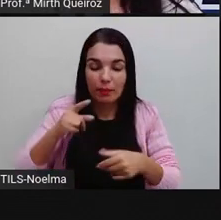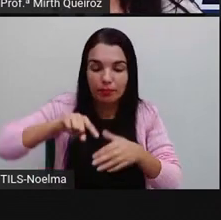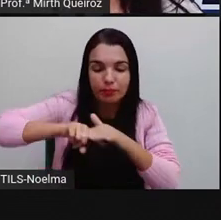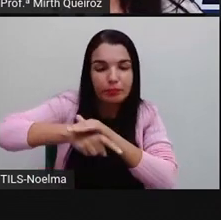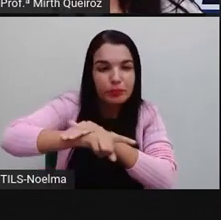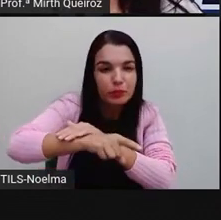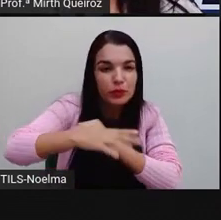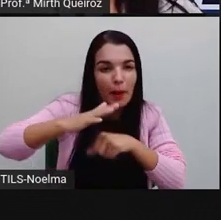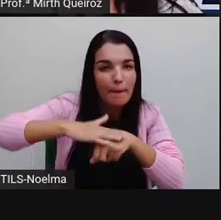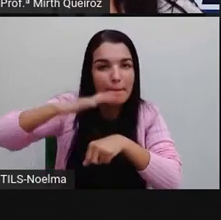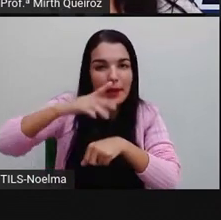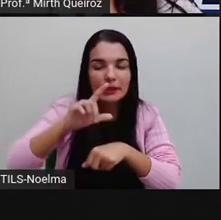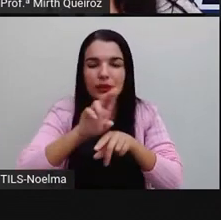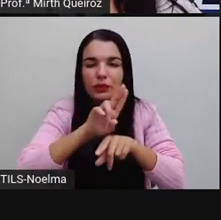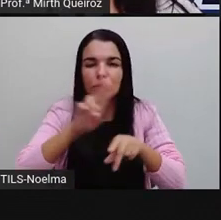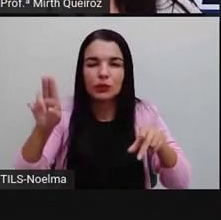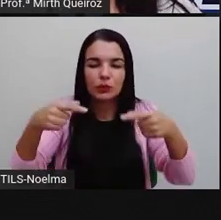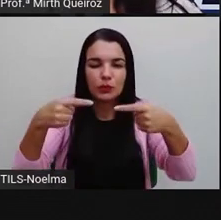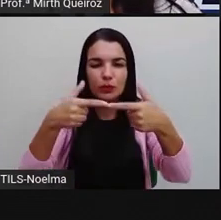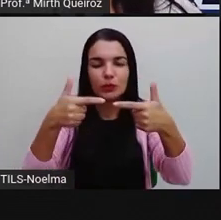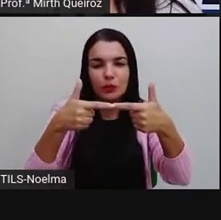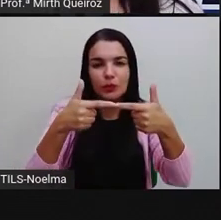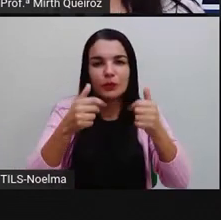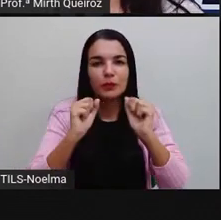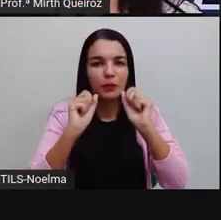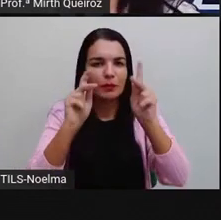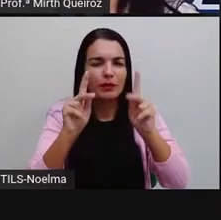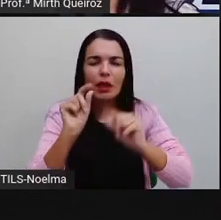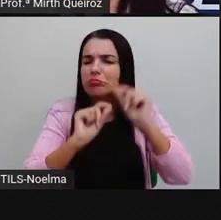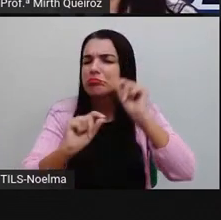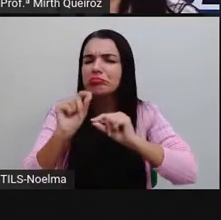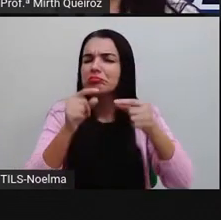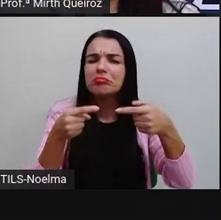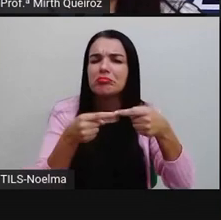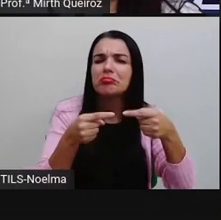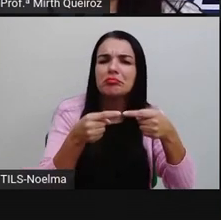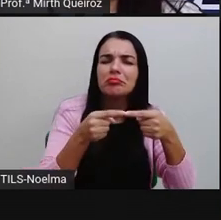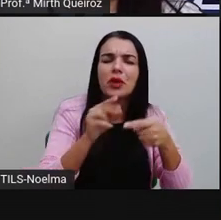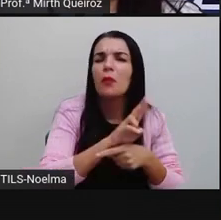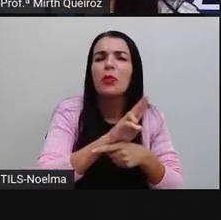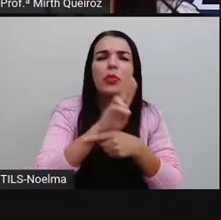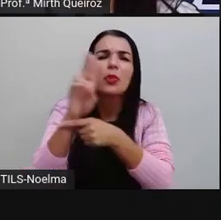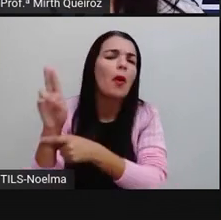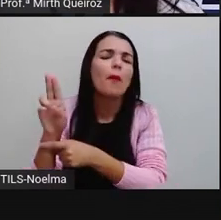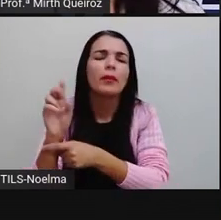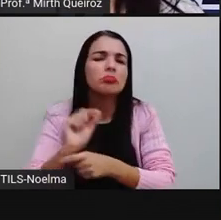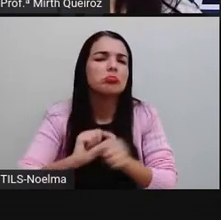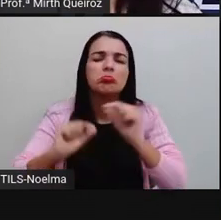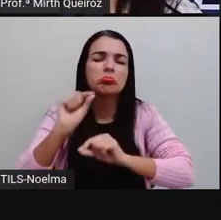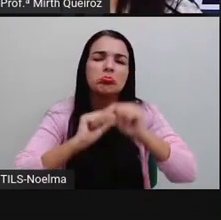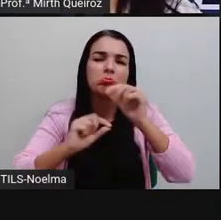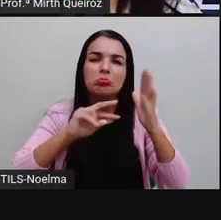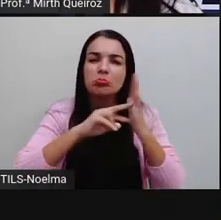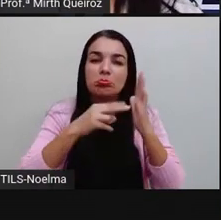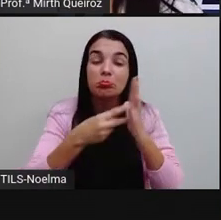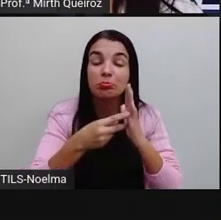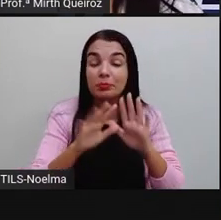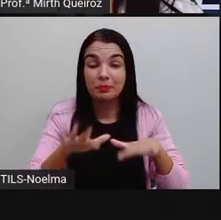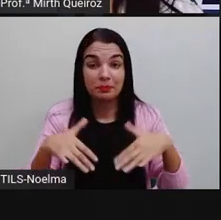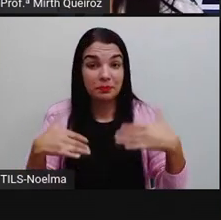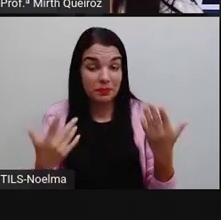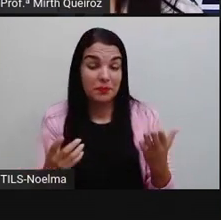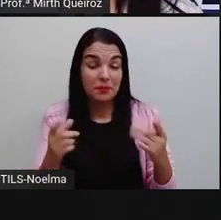concordância nominal. O que é concordância nominal, Pró? A concordância nominal,